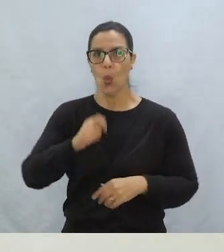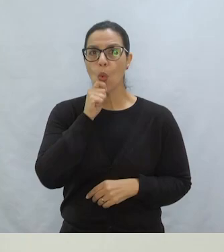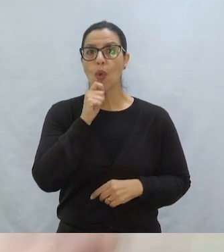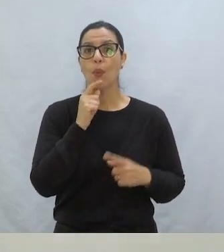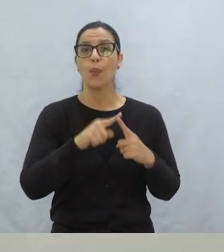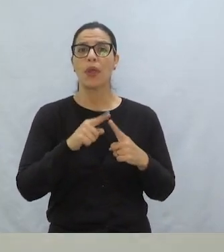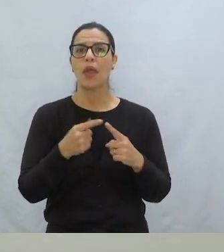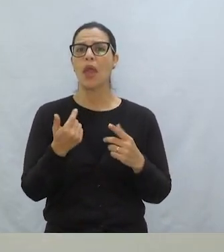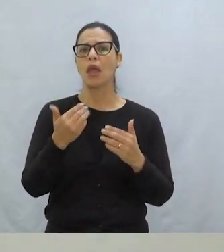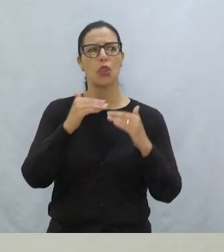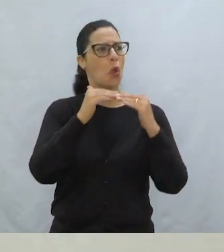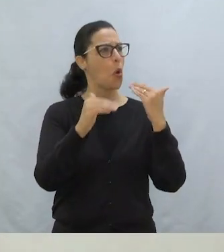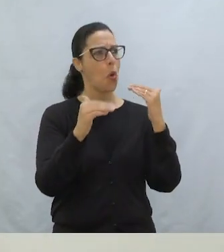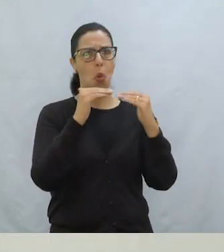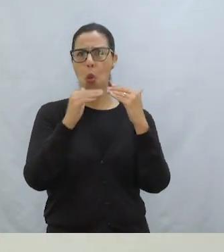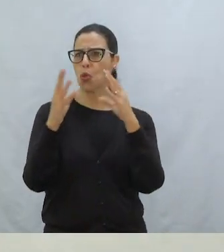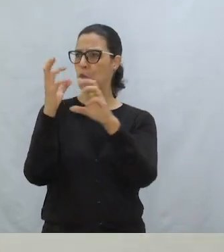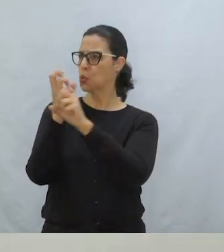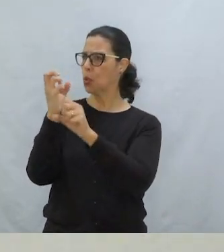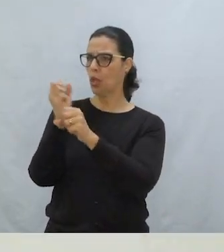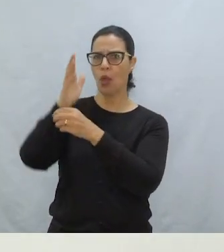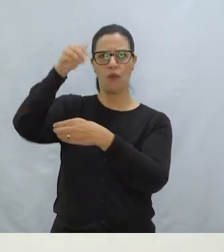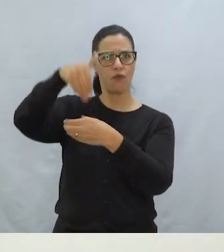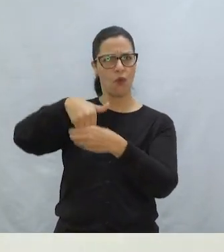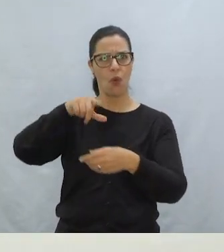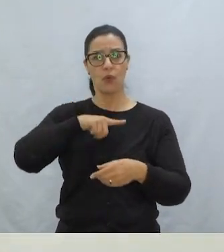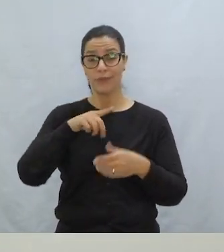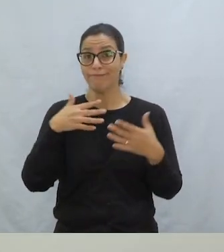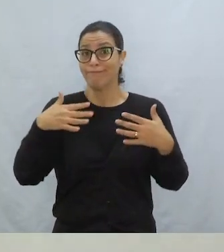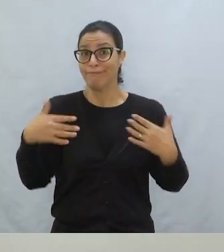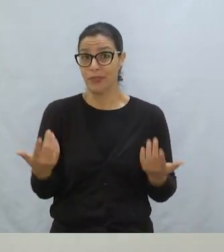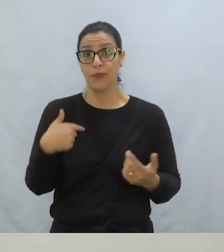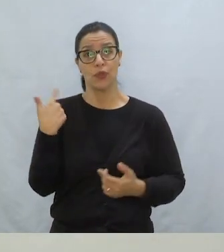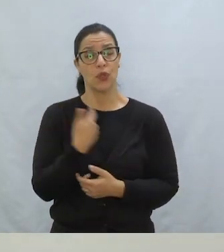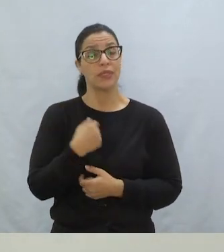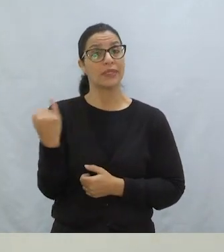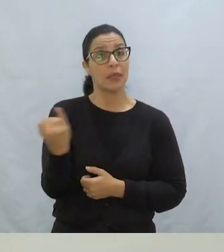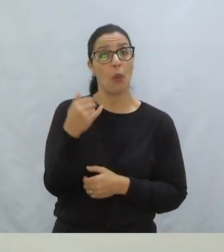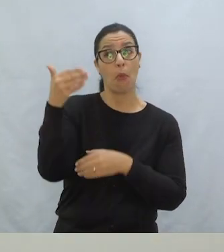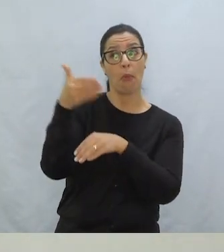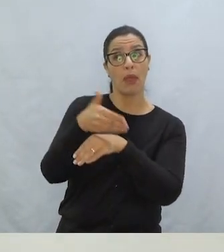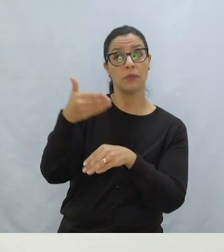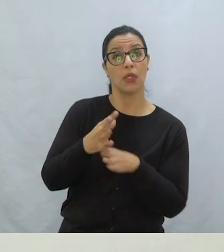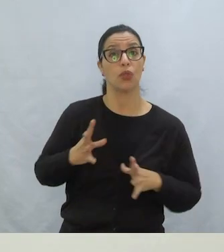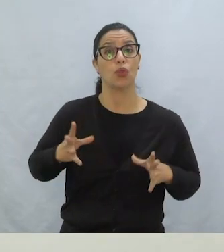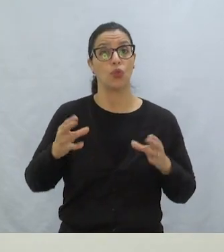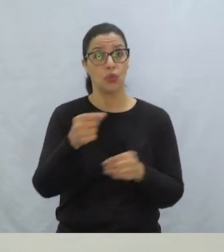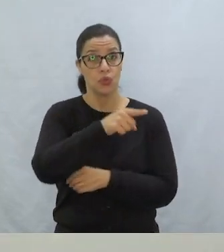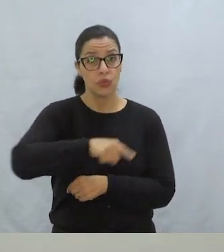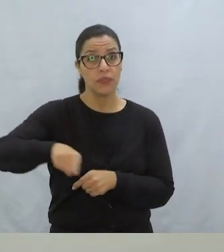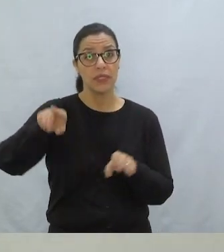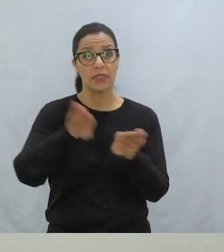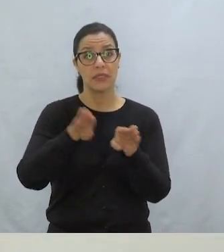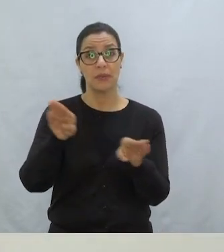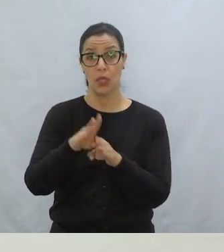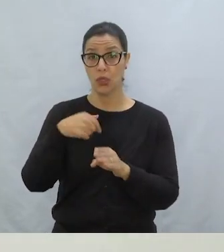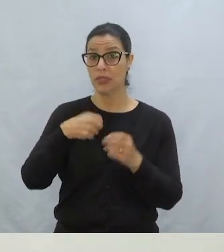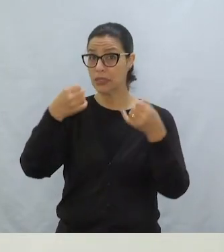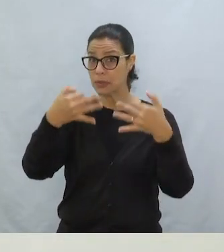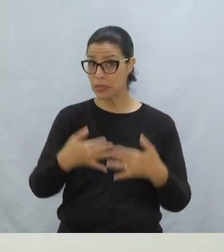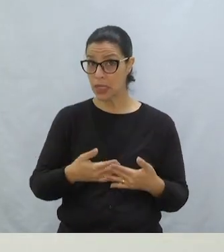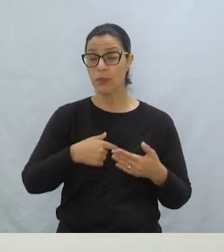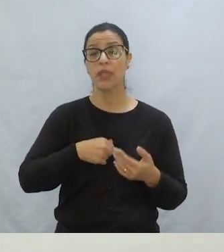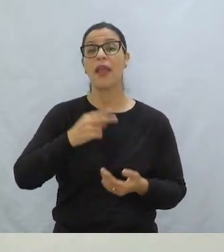ainda Porque alguns não concordam com o resultado Enfim, é importante a participação de todo mundo A nossa